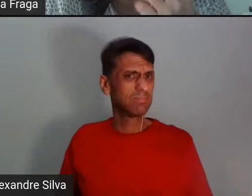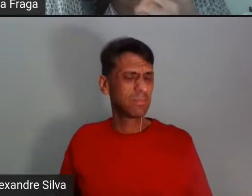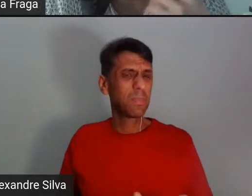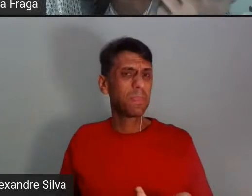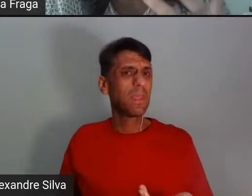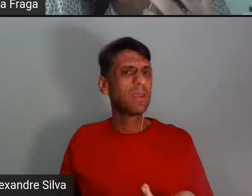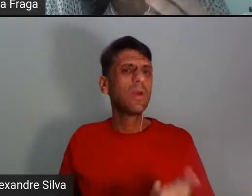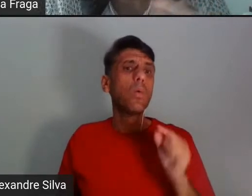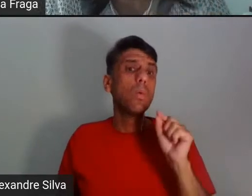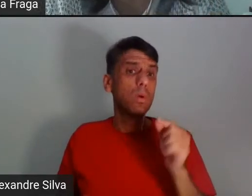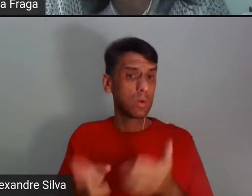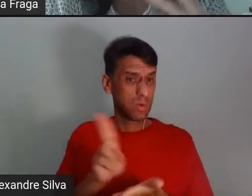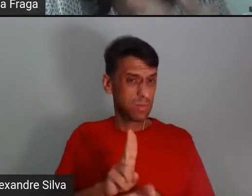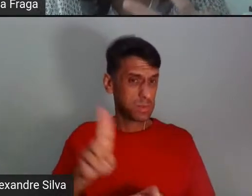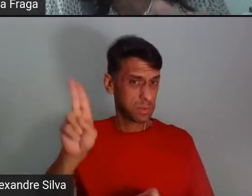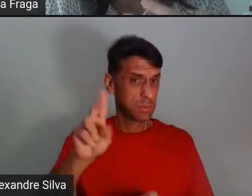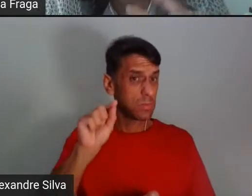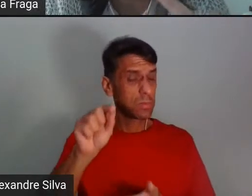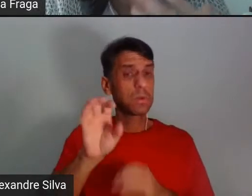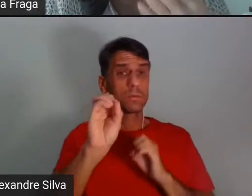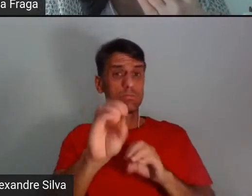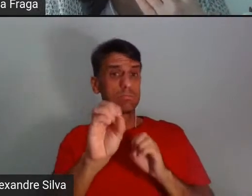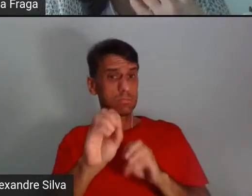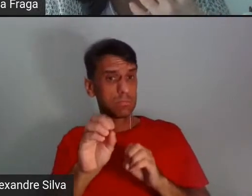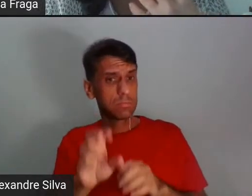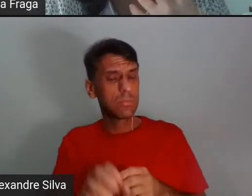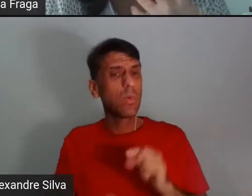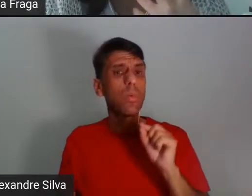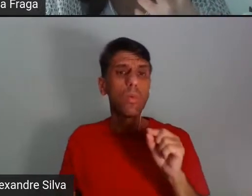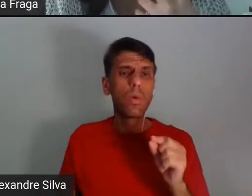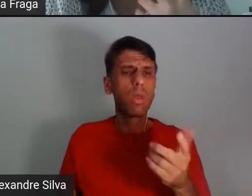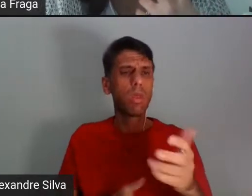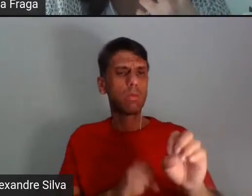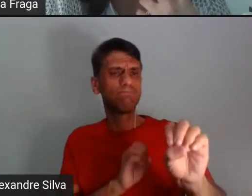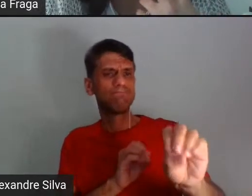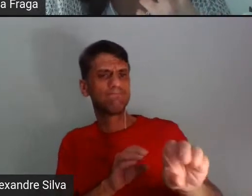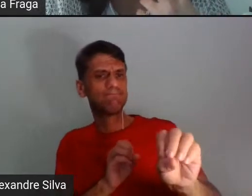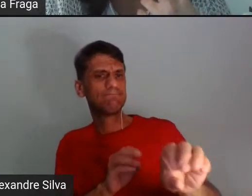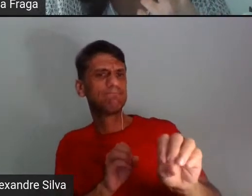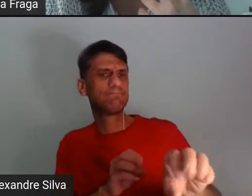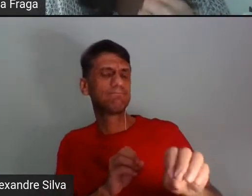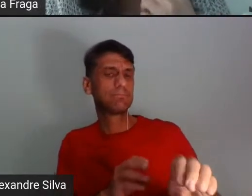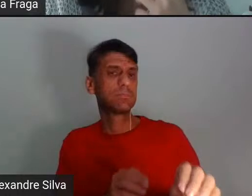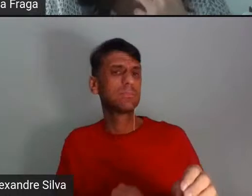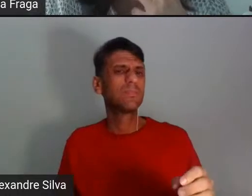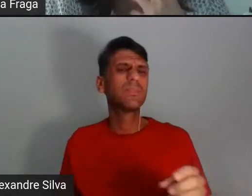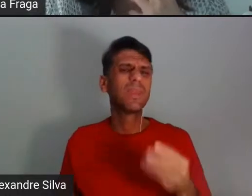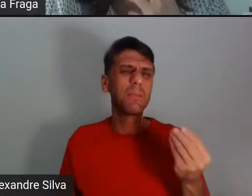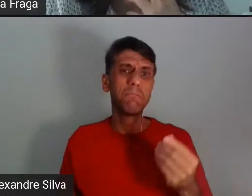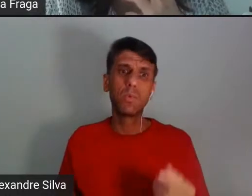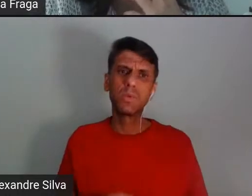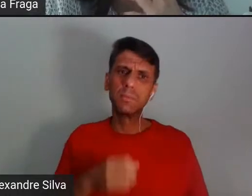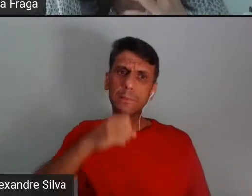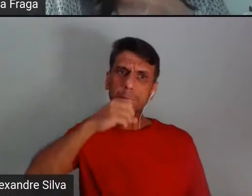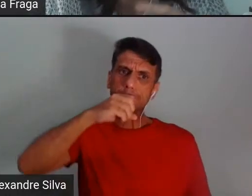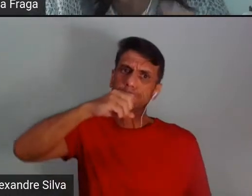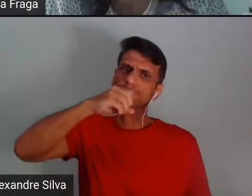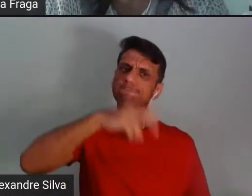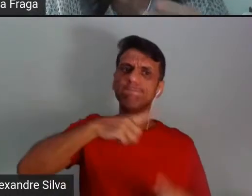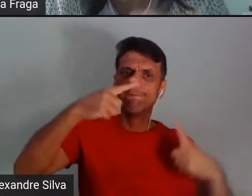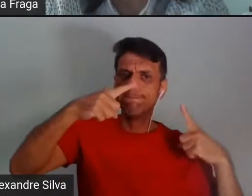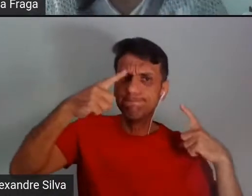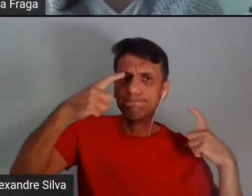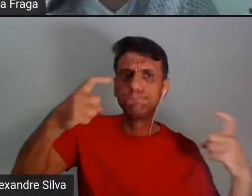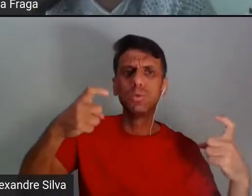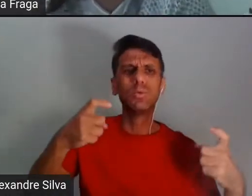do que é a universidade, do que é ensinado, do é a docência, né? Ela é muito, é muito violenta, né? Ela é muito violenta